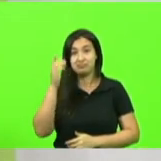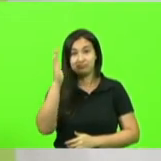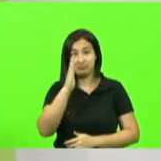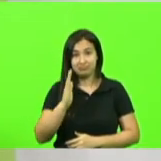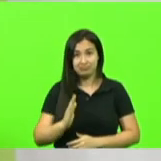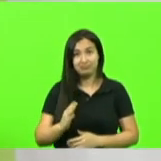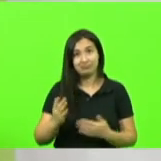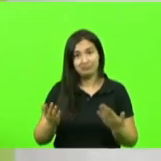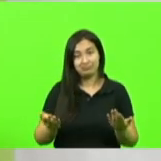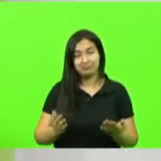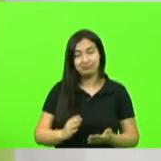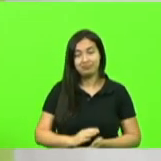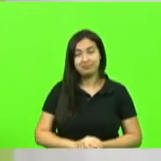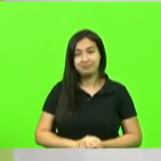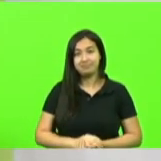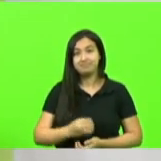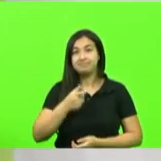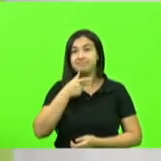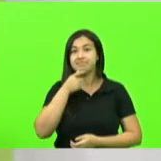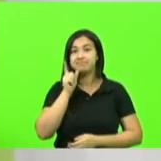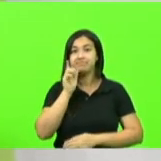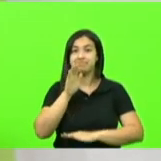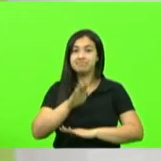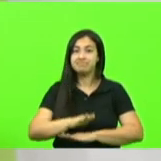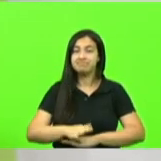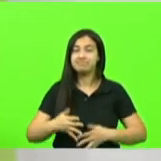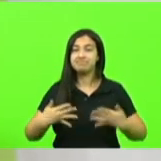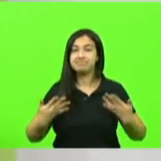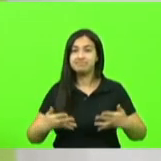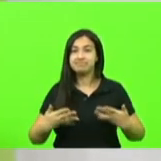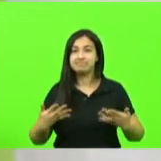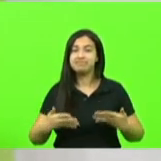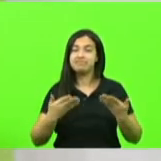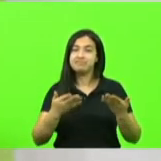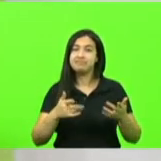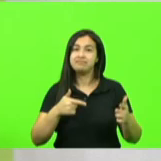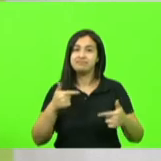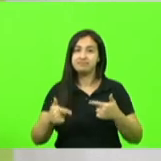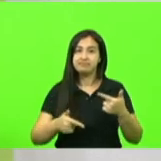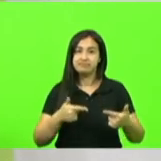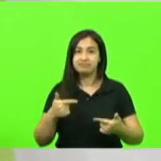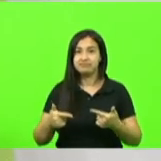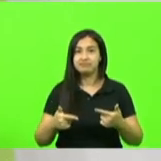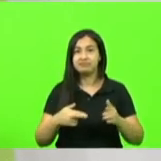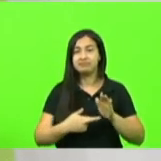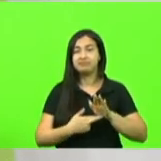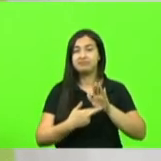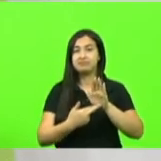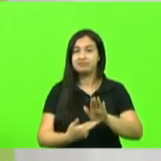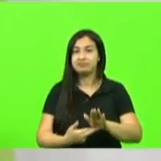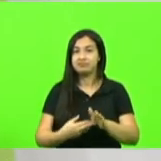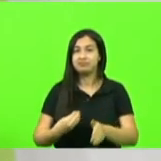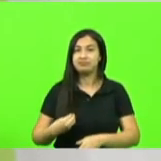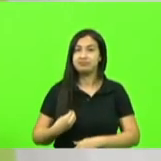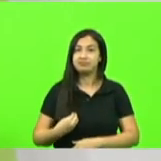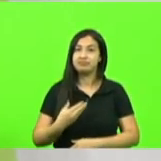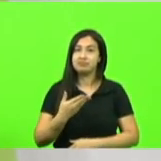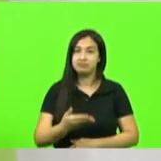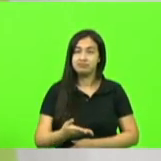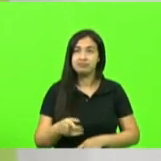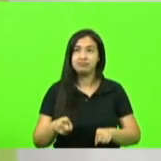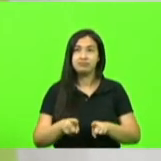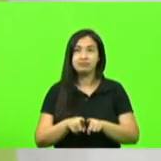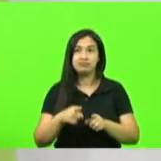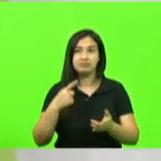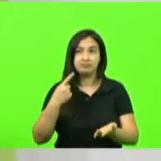ontem de muita alegria os funcionários lá representação dos funcionários lá também presentes e o compromisso